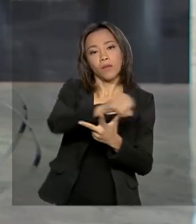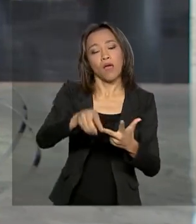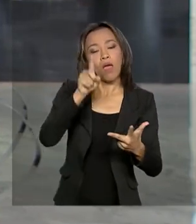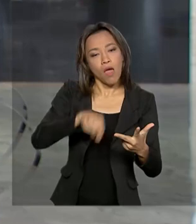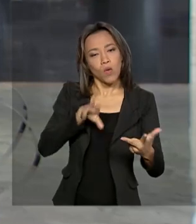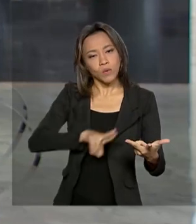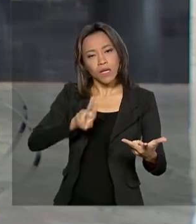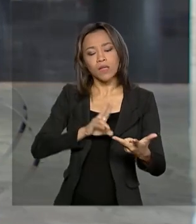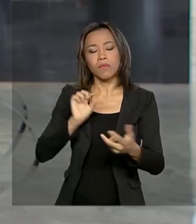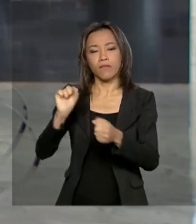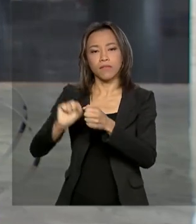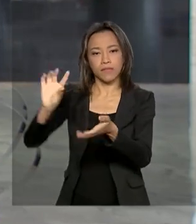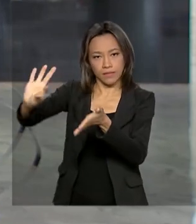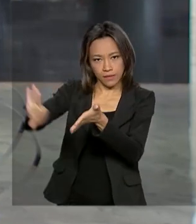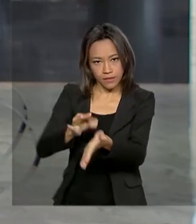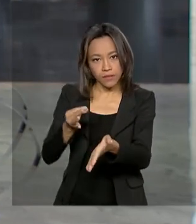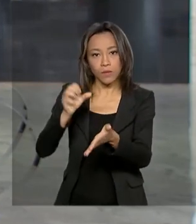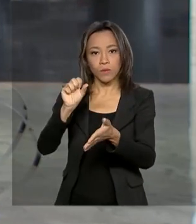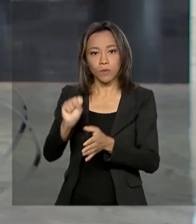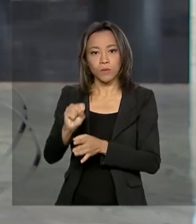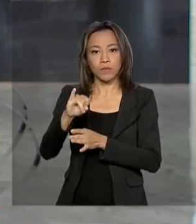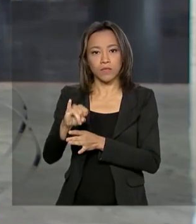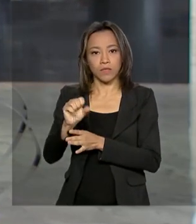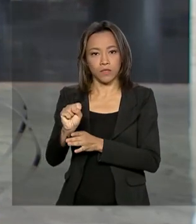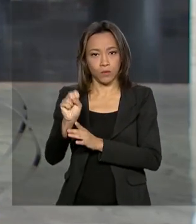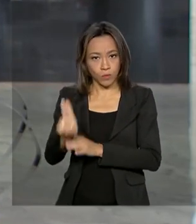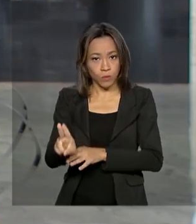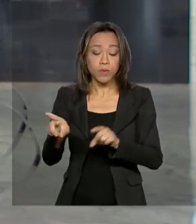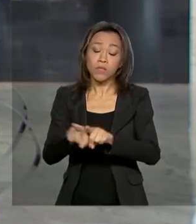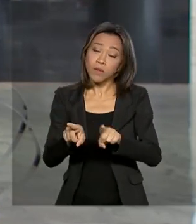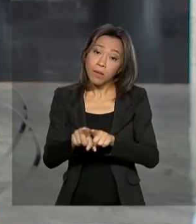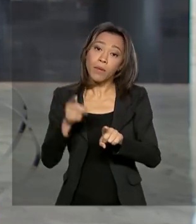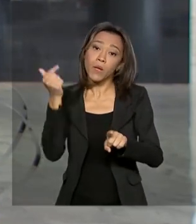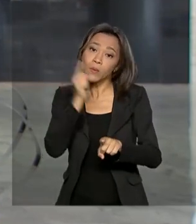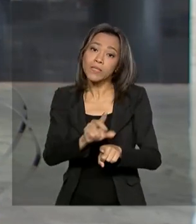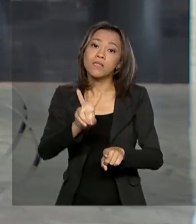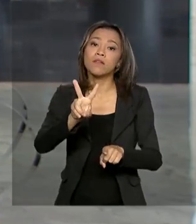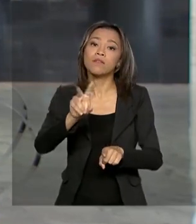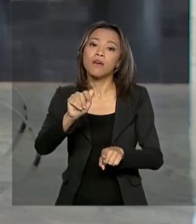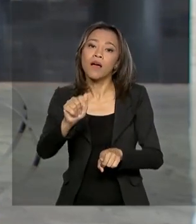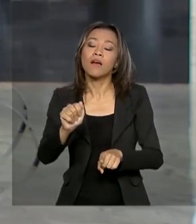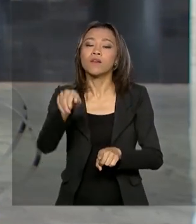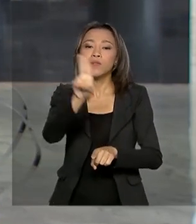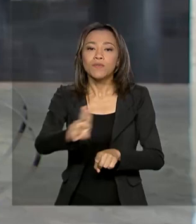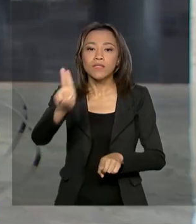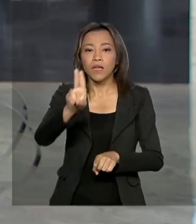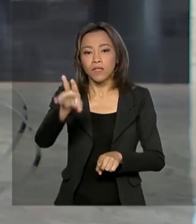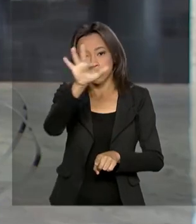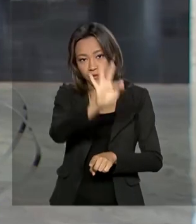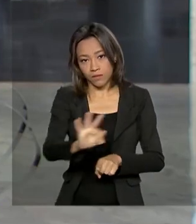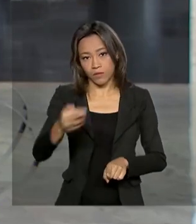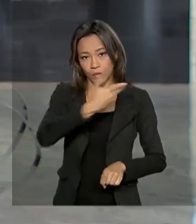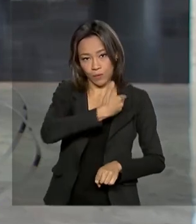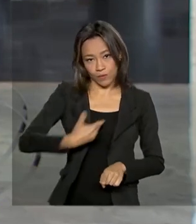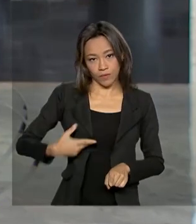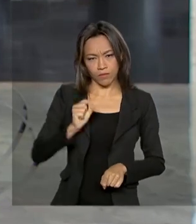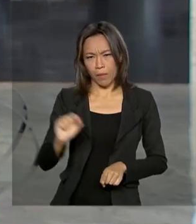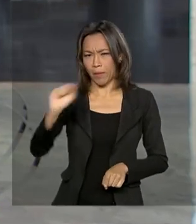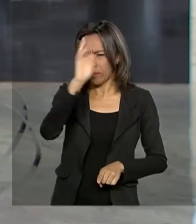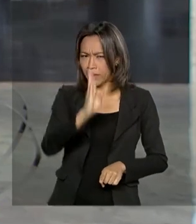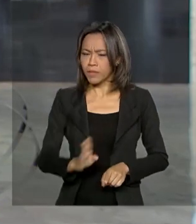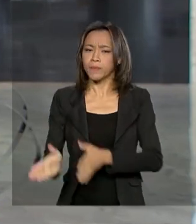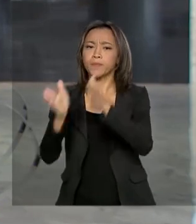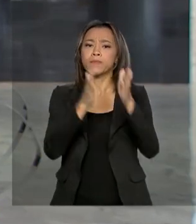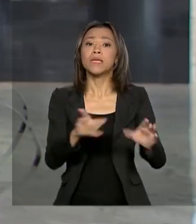no Sisu e concorrer a vagas em universidades públicas de todo o país. E olha, também já estão abertas as